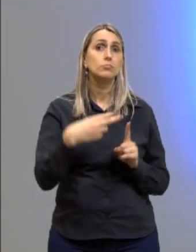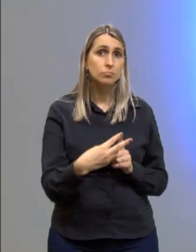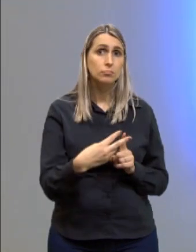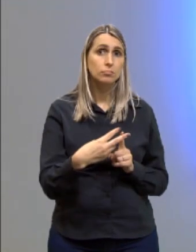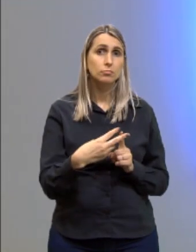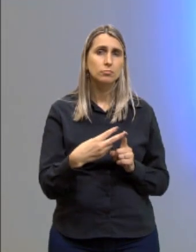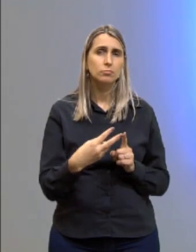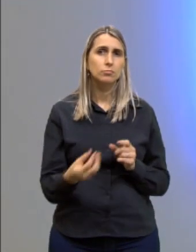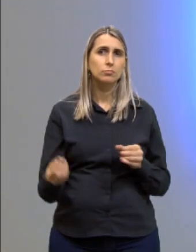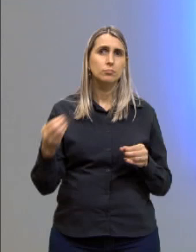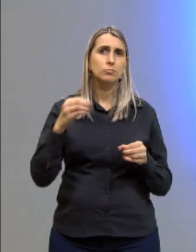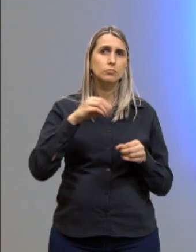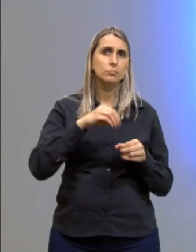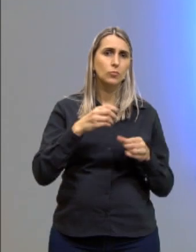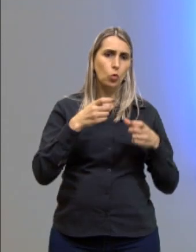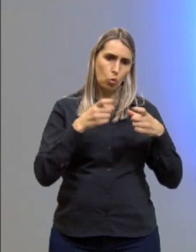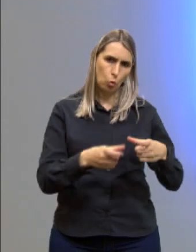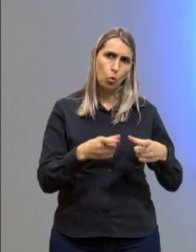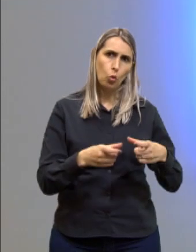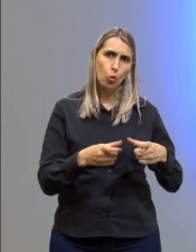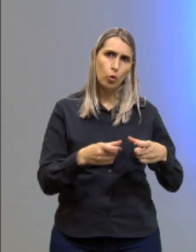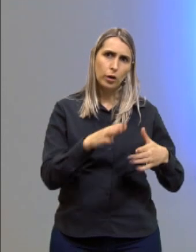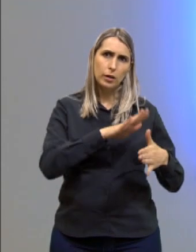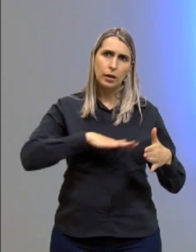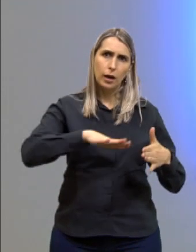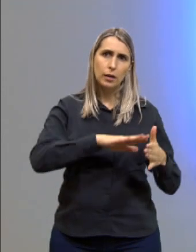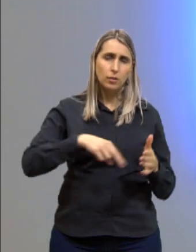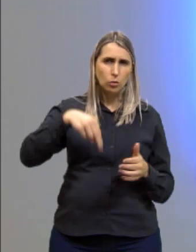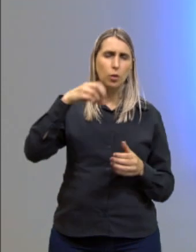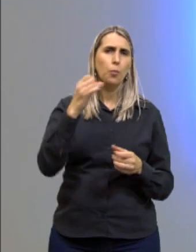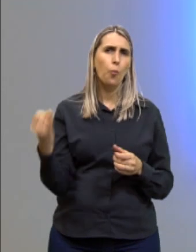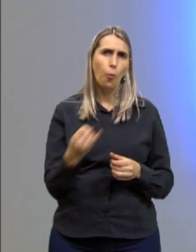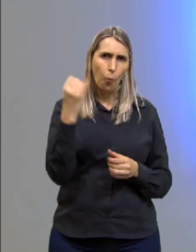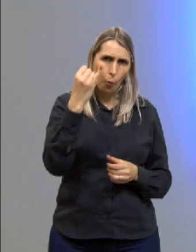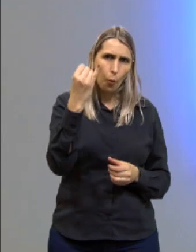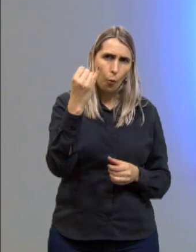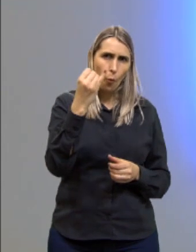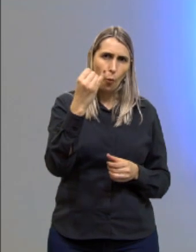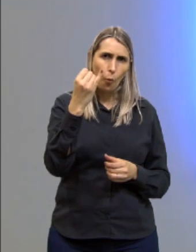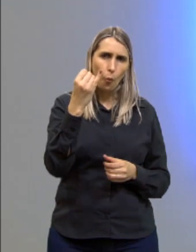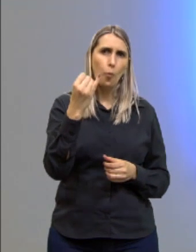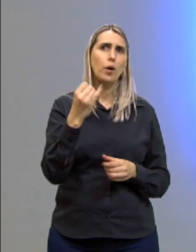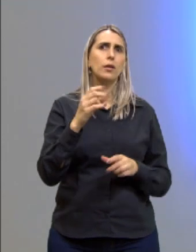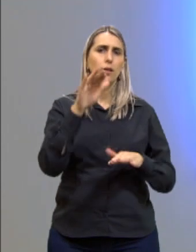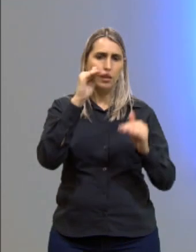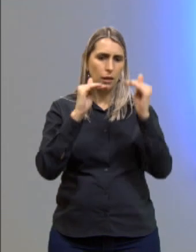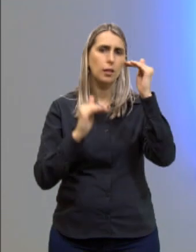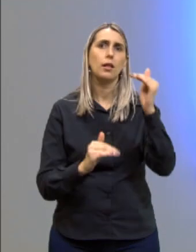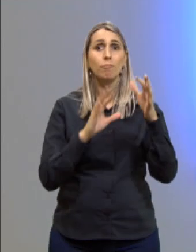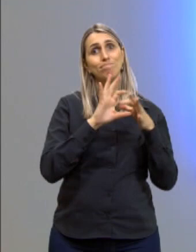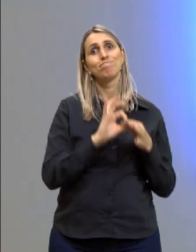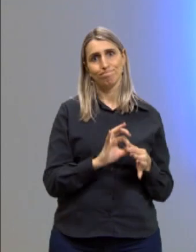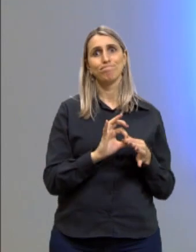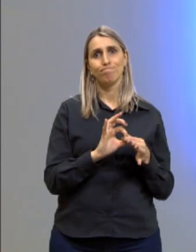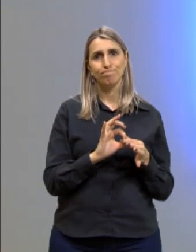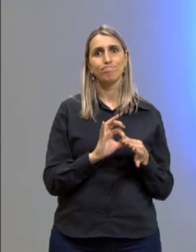concentração de salas de exibição em áreas nobres está vinculada às desigualdades sociais.